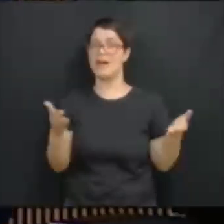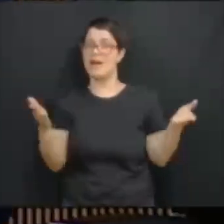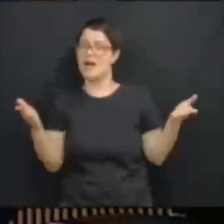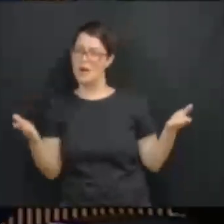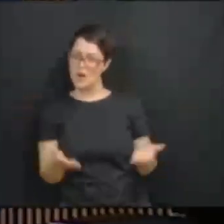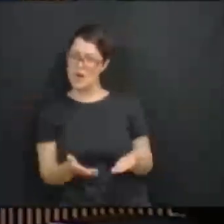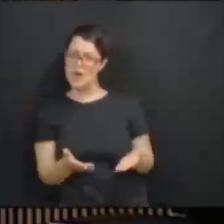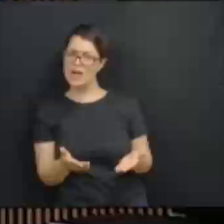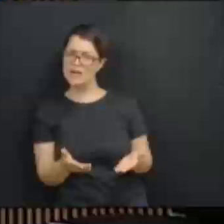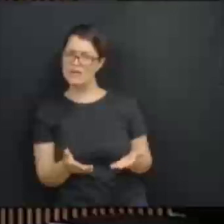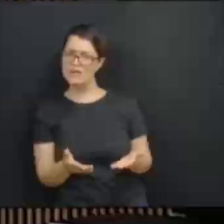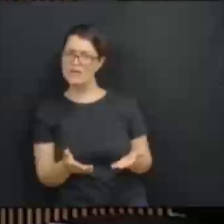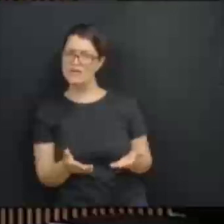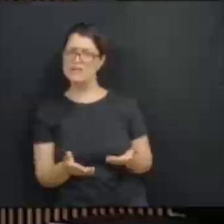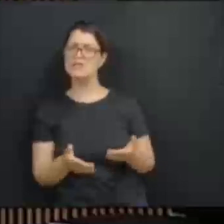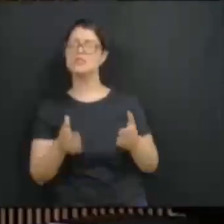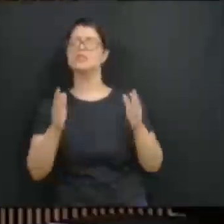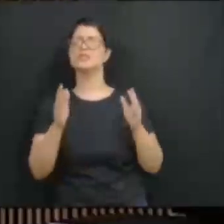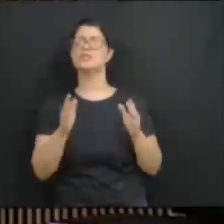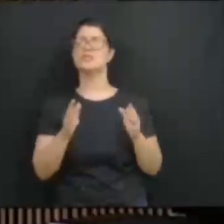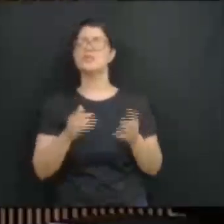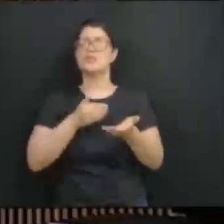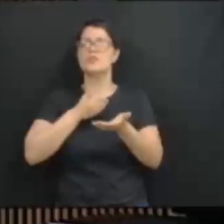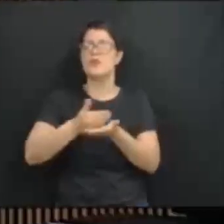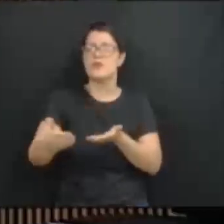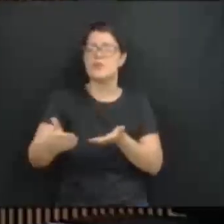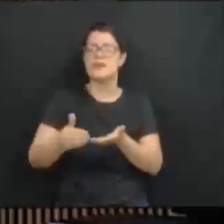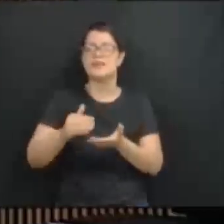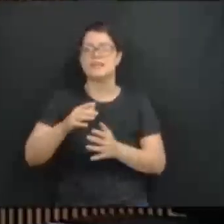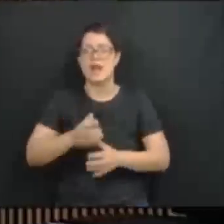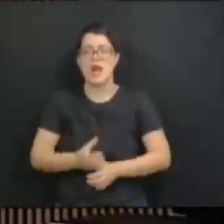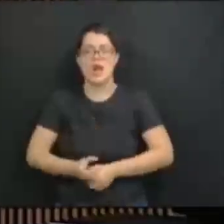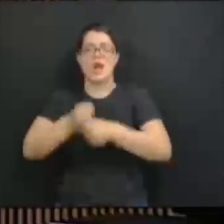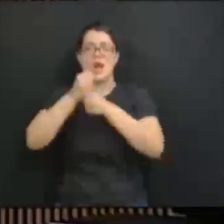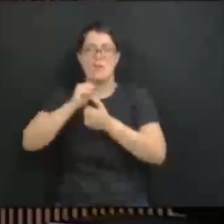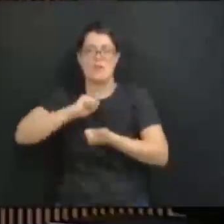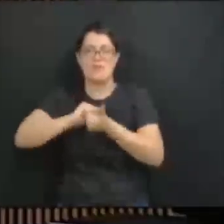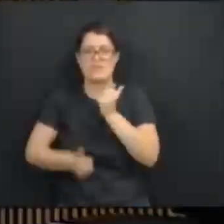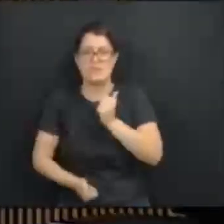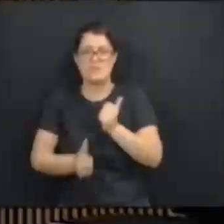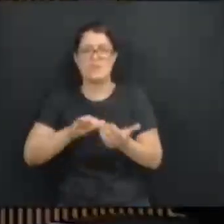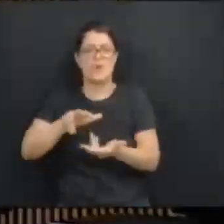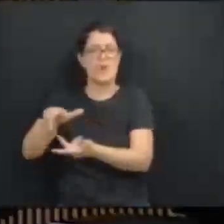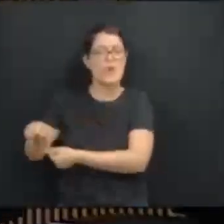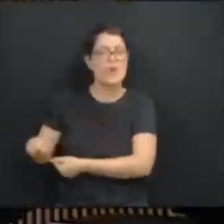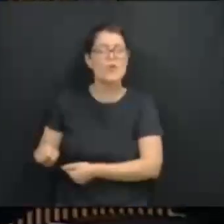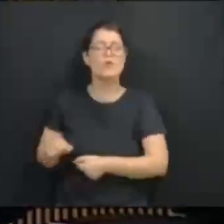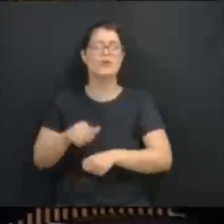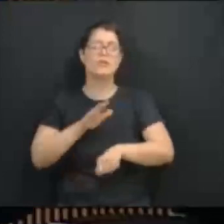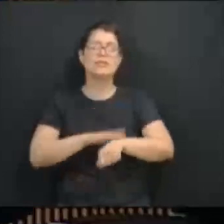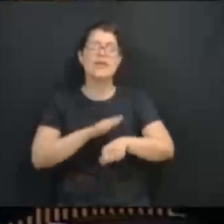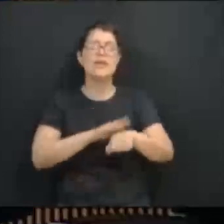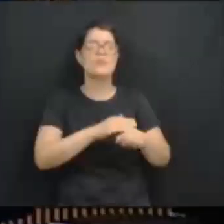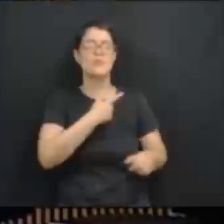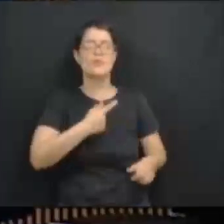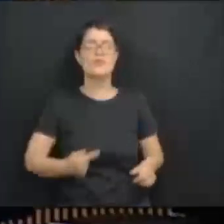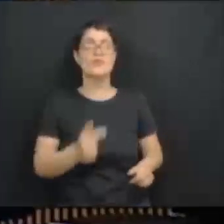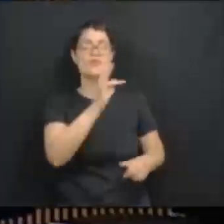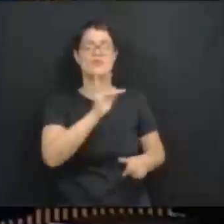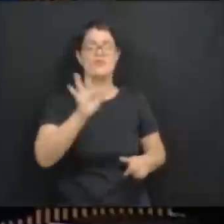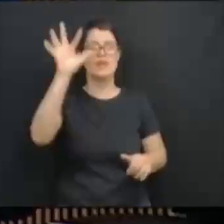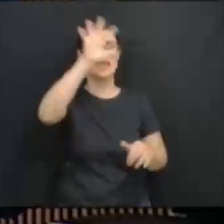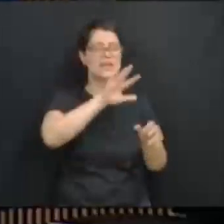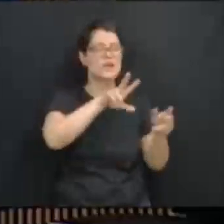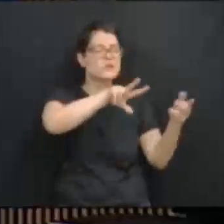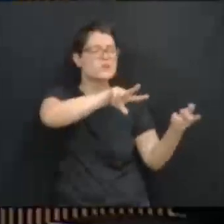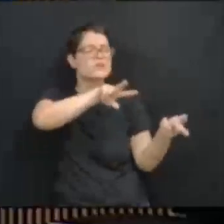senhores, quando vem a Copa do Mundo, quando a gente está num período de transição do governo federal, ele